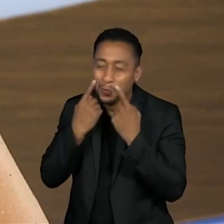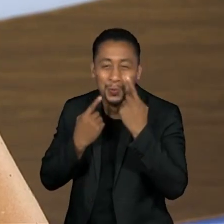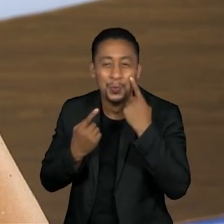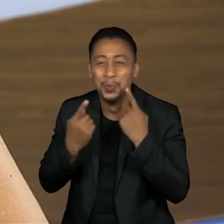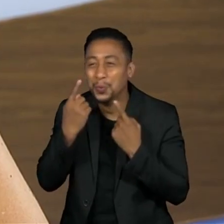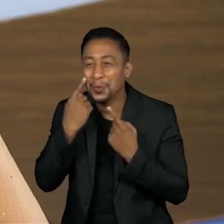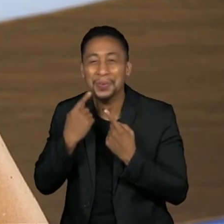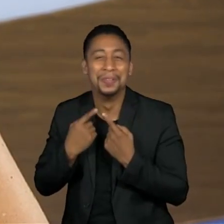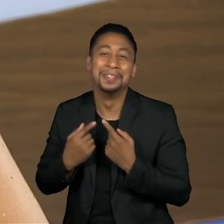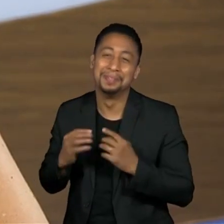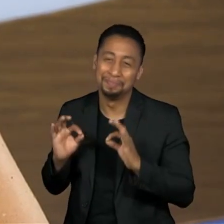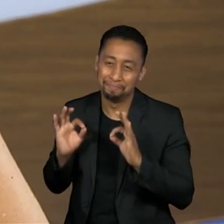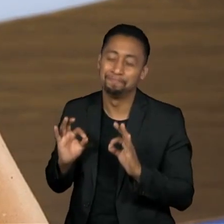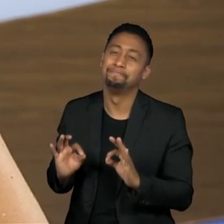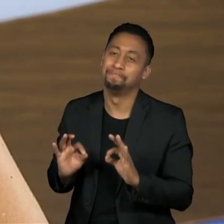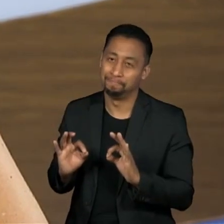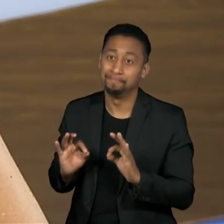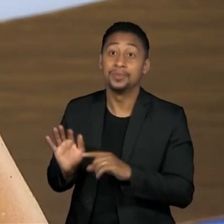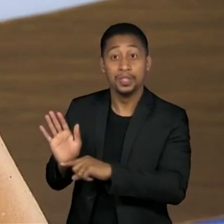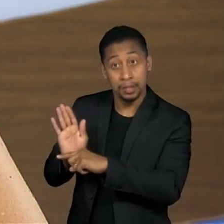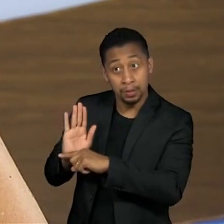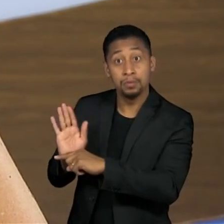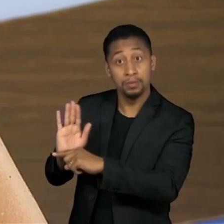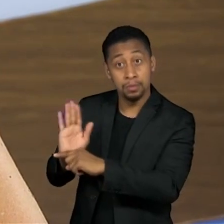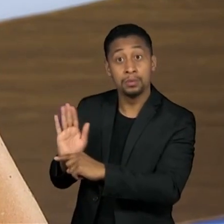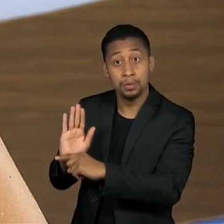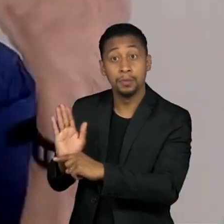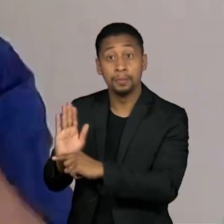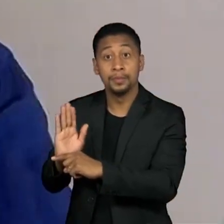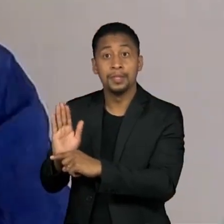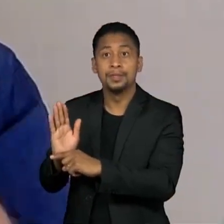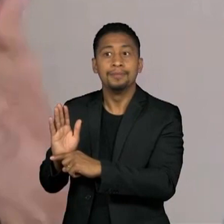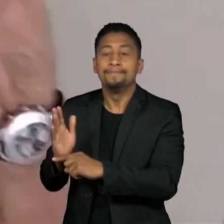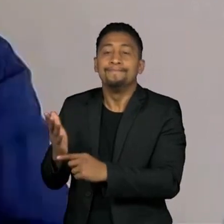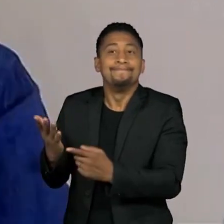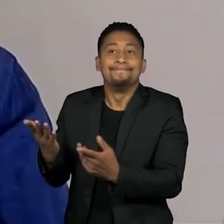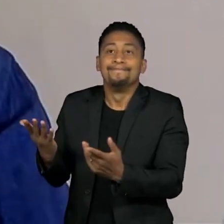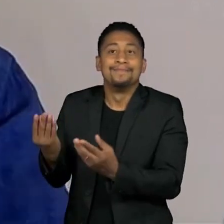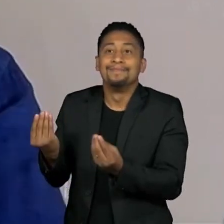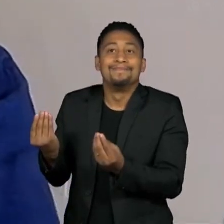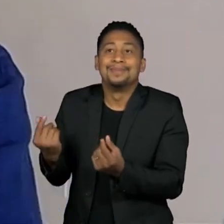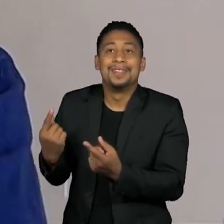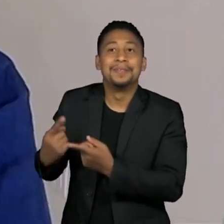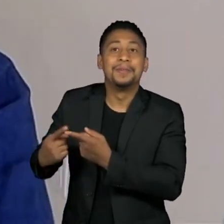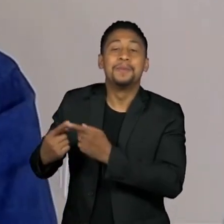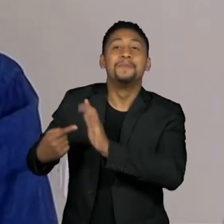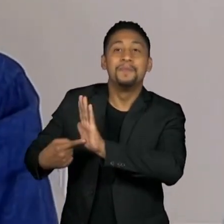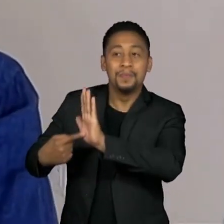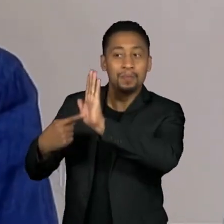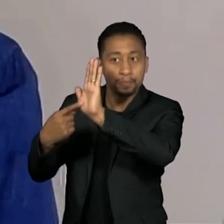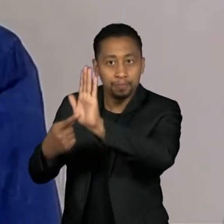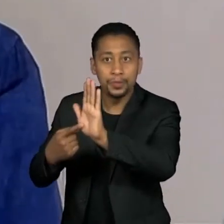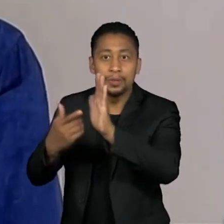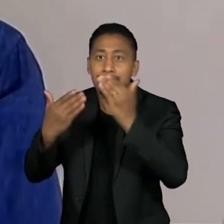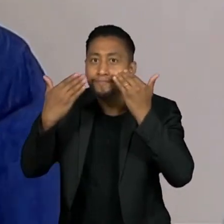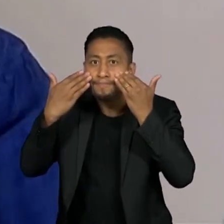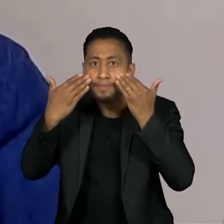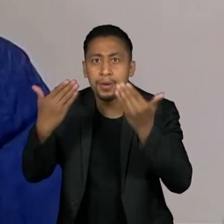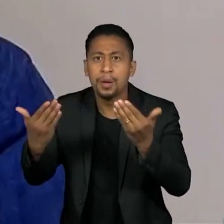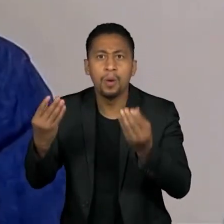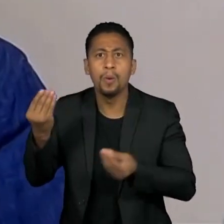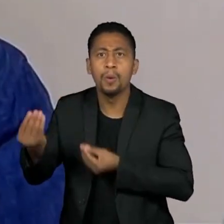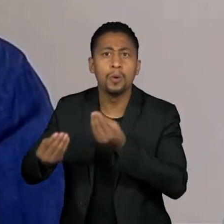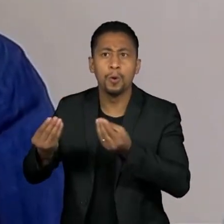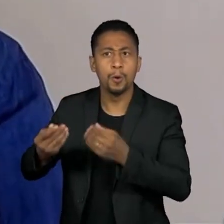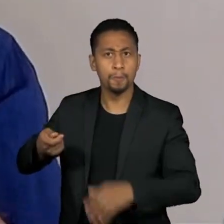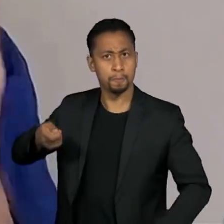película, eu estava desarmado e chorava todo o tempo, porque não tinha mais a proteção do rol profissional de ser fiscal. Então, isso me passou